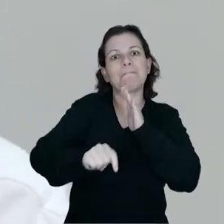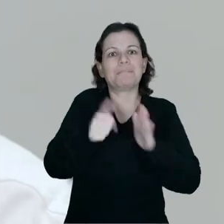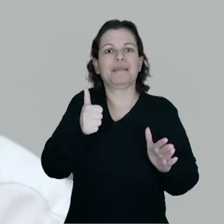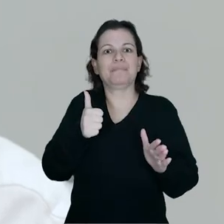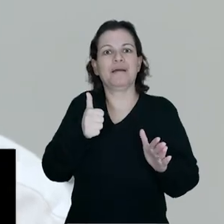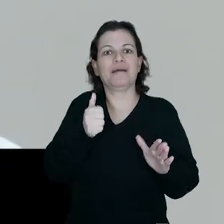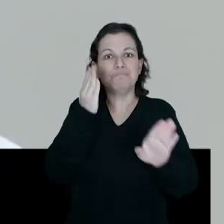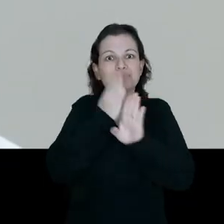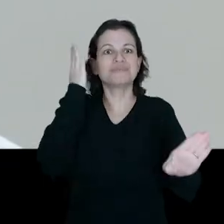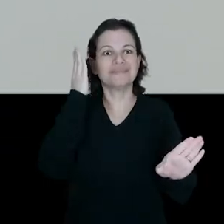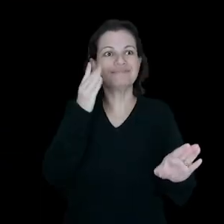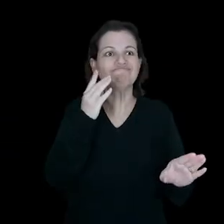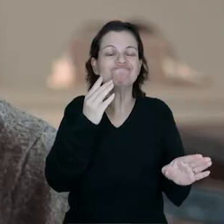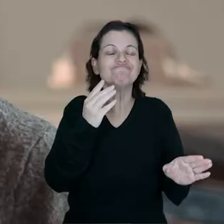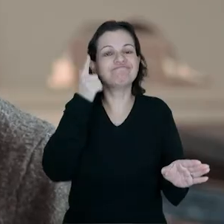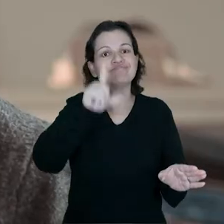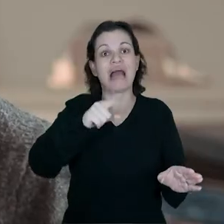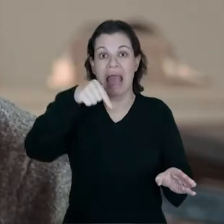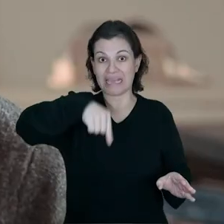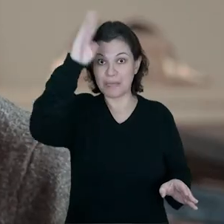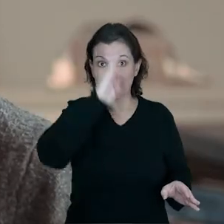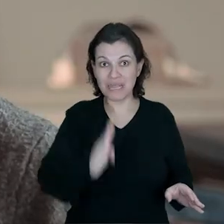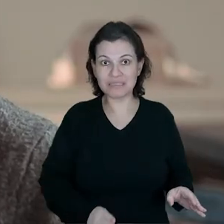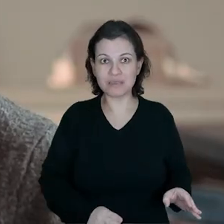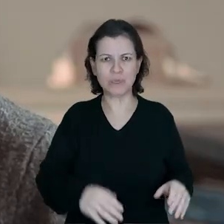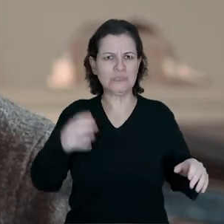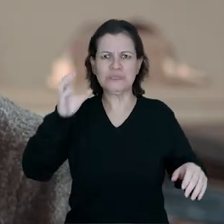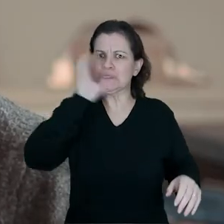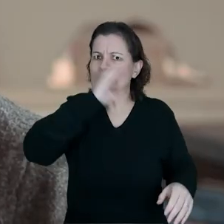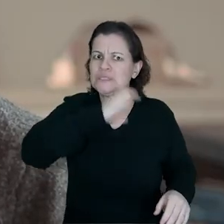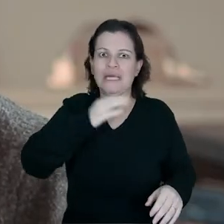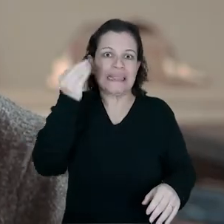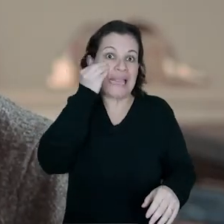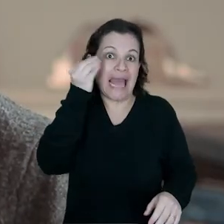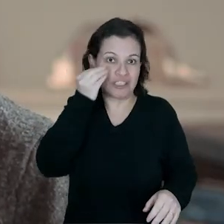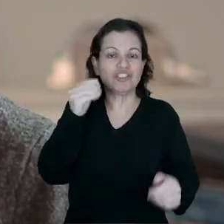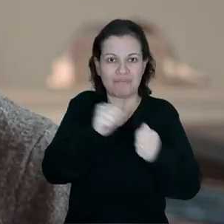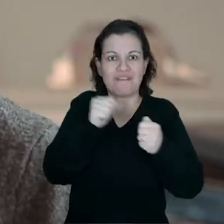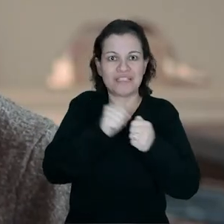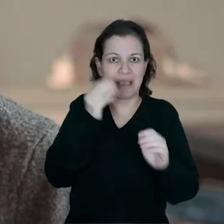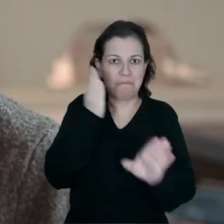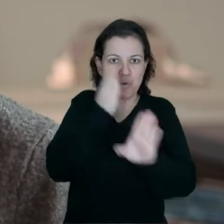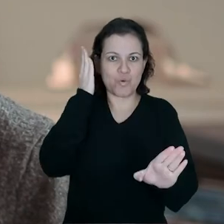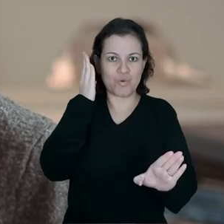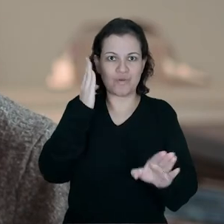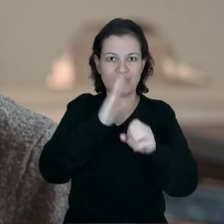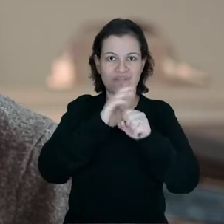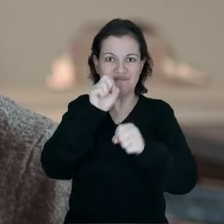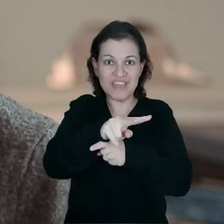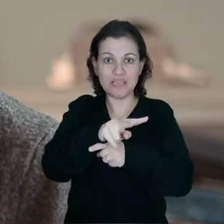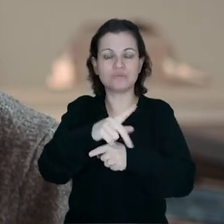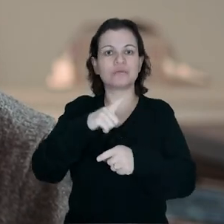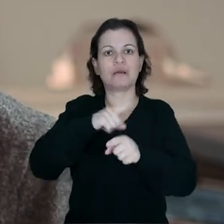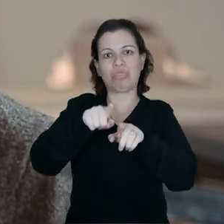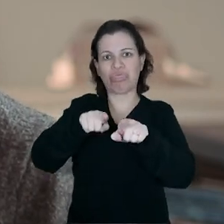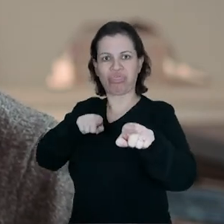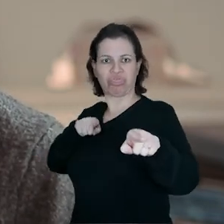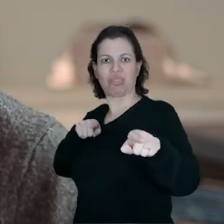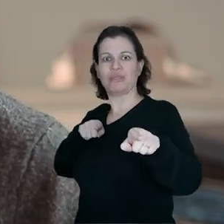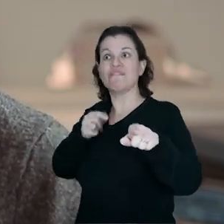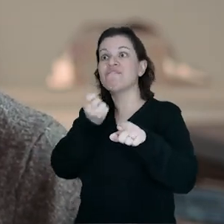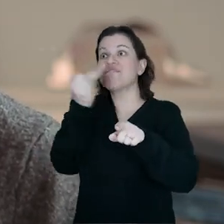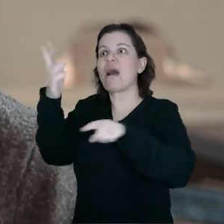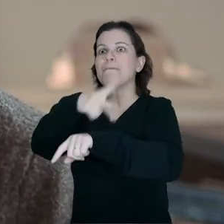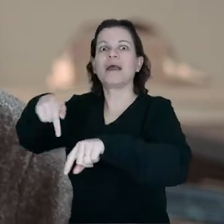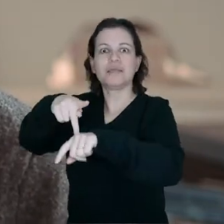matéria-prima para que o diagnóstico seja feito. O Brasil, nessa corrida, por fazer os testes de diagnóstico do vírus, ele está muito atrás